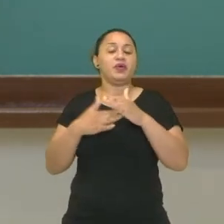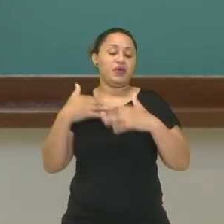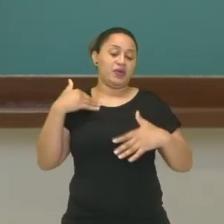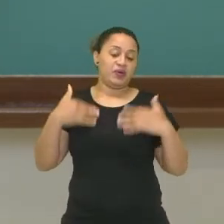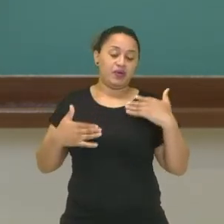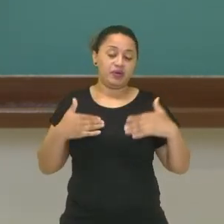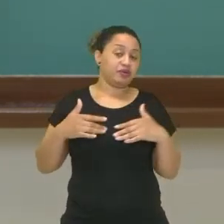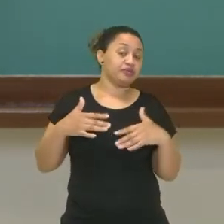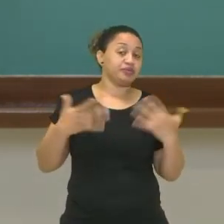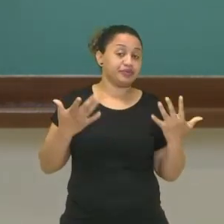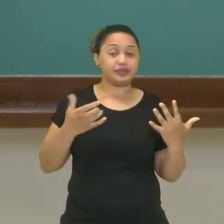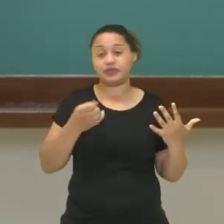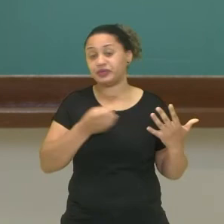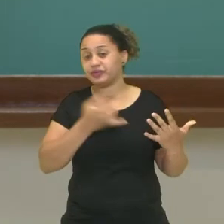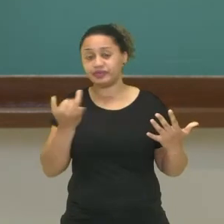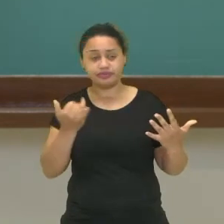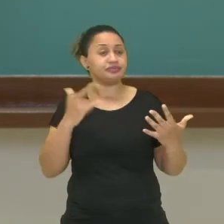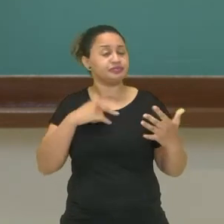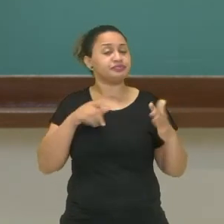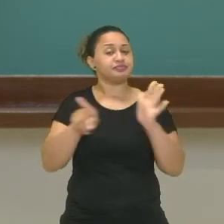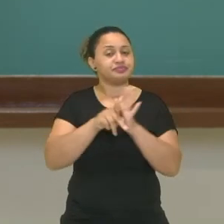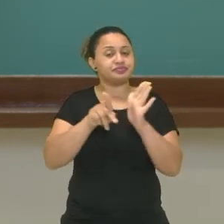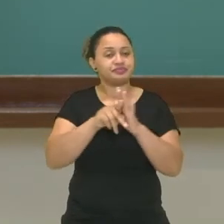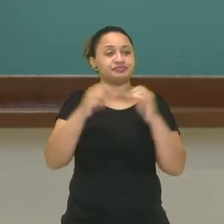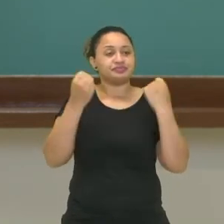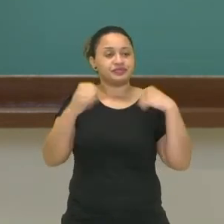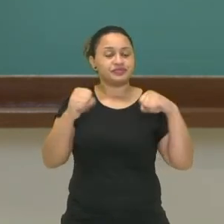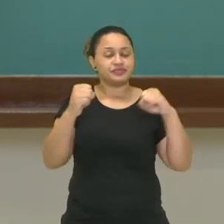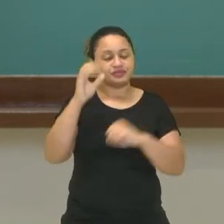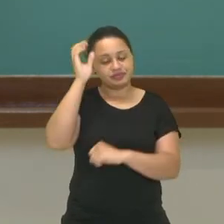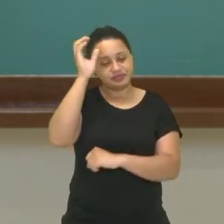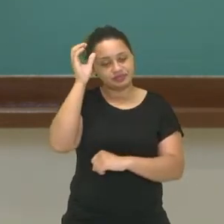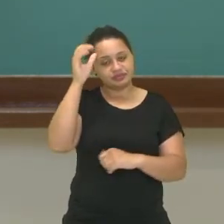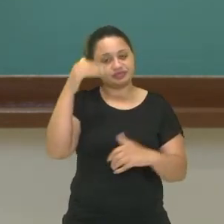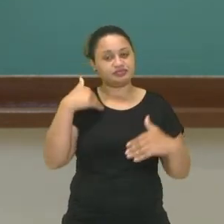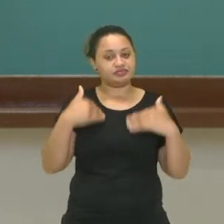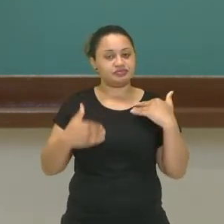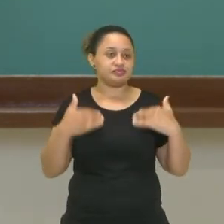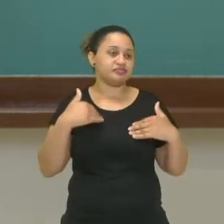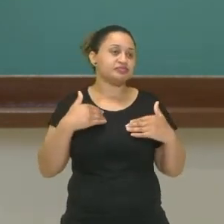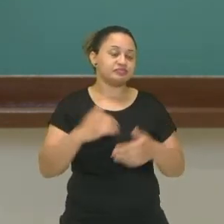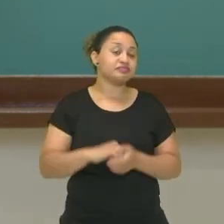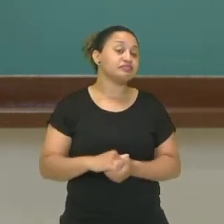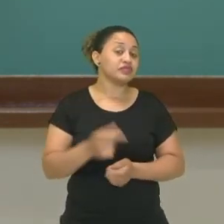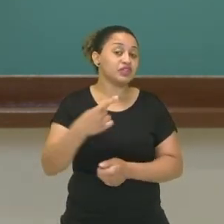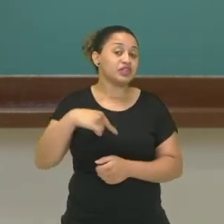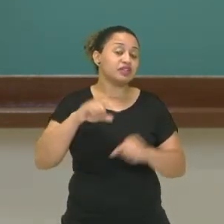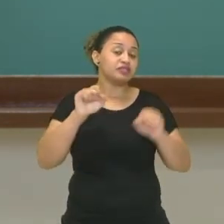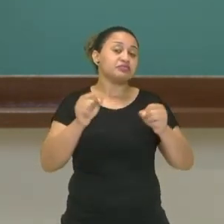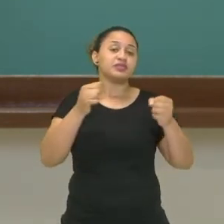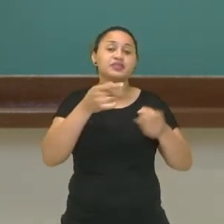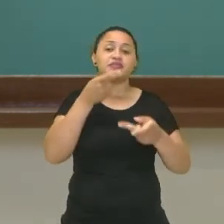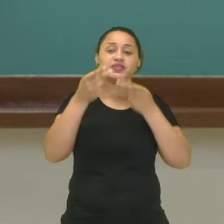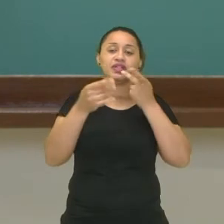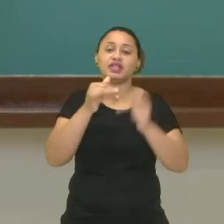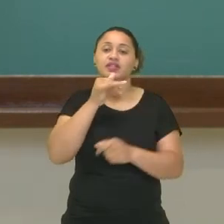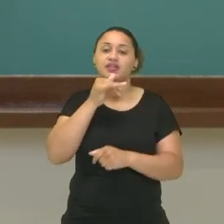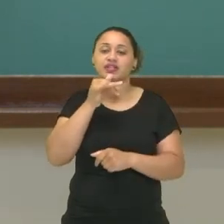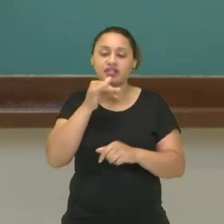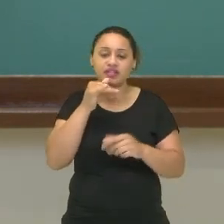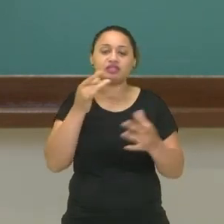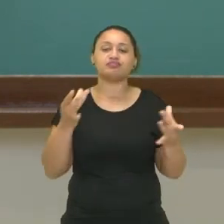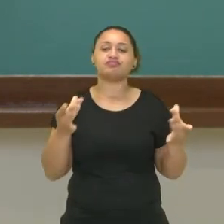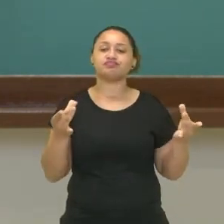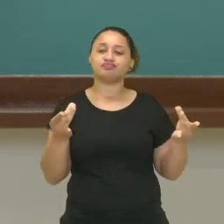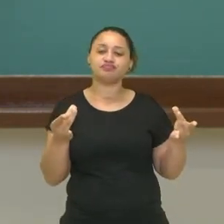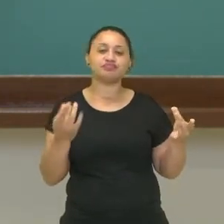nosso corpo, faz parte da ginástica de conscientização corporal. Nós podemos citar exemplos do yoga, do